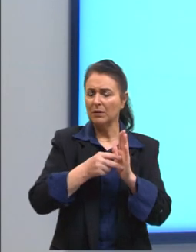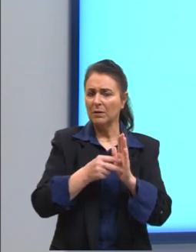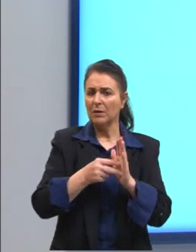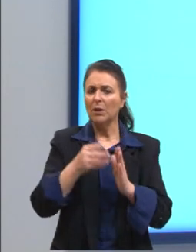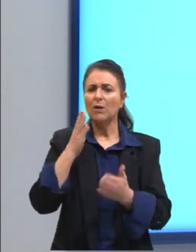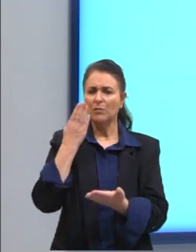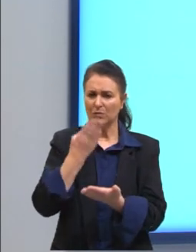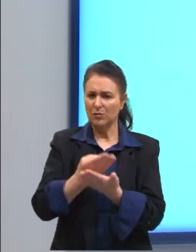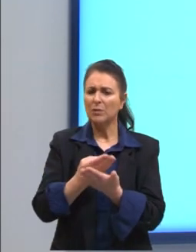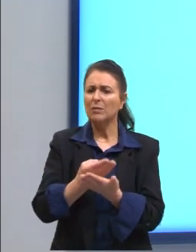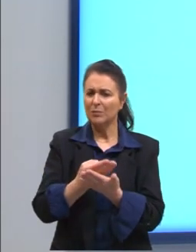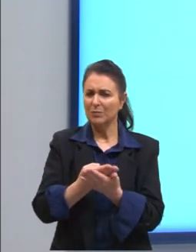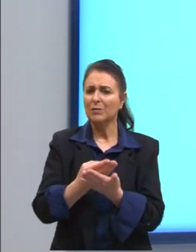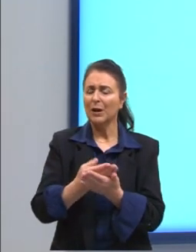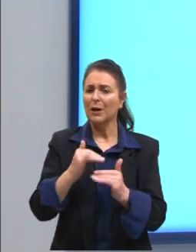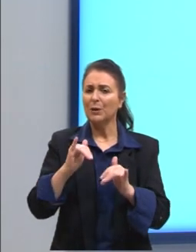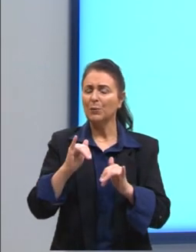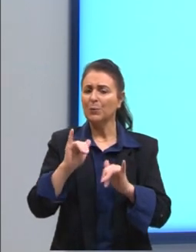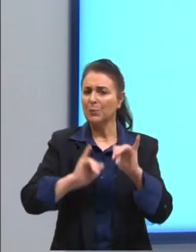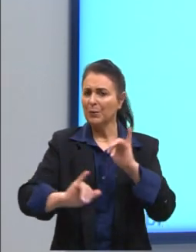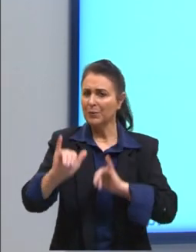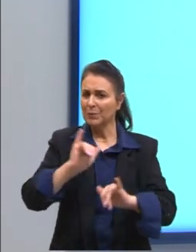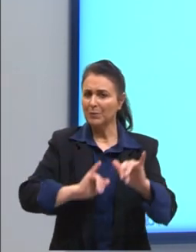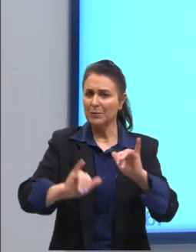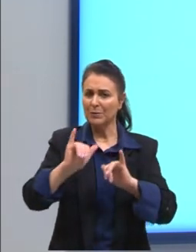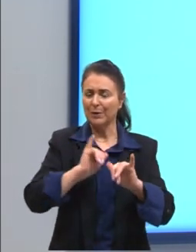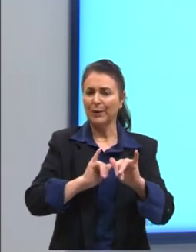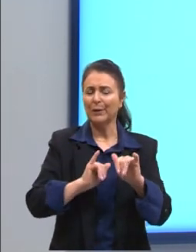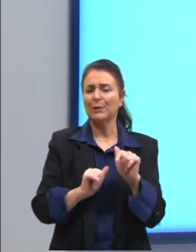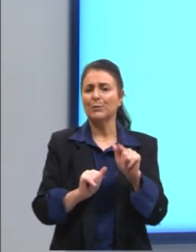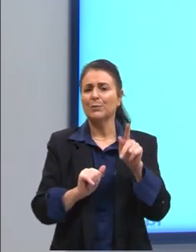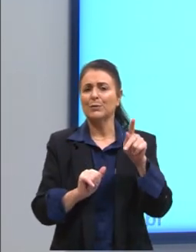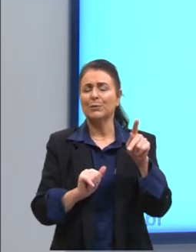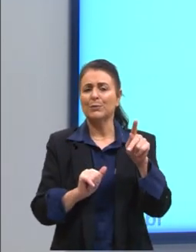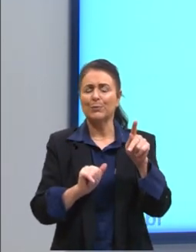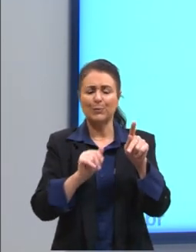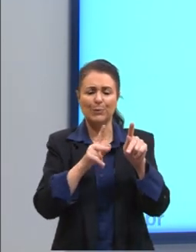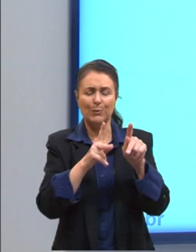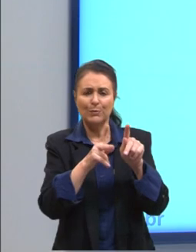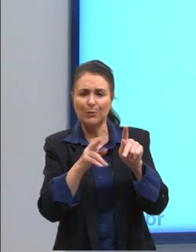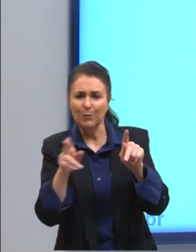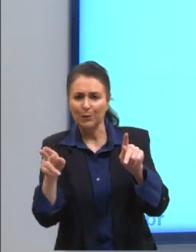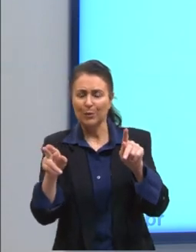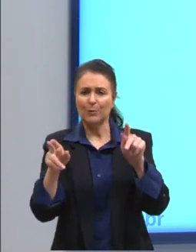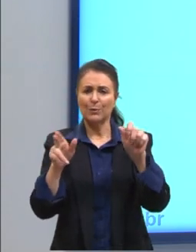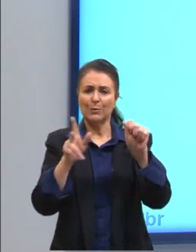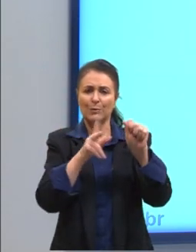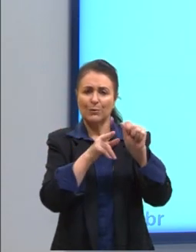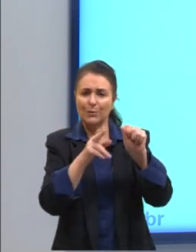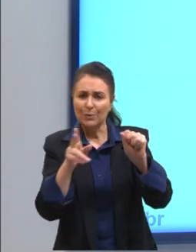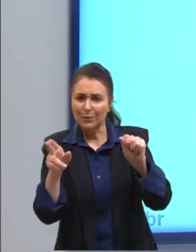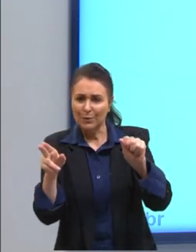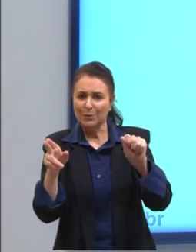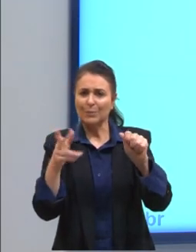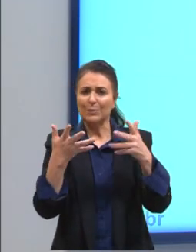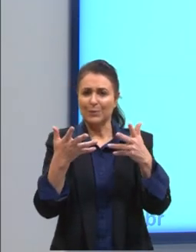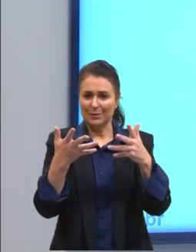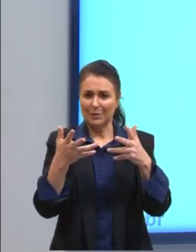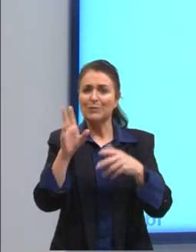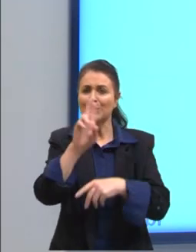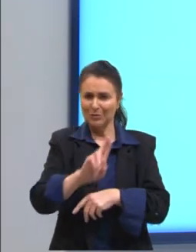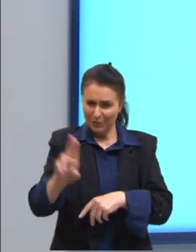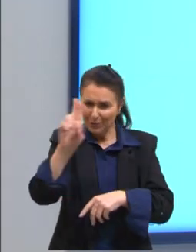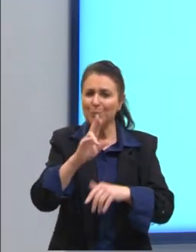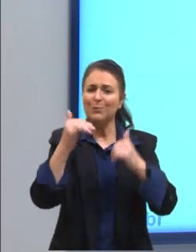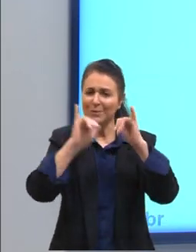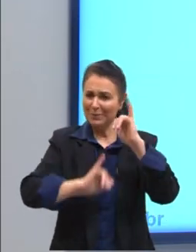aulas de química. Vocês têm lá os isótopos. Agora eu não me lembro exatamente, mas vocês já usam esse termo aqui